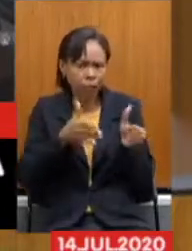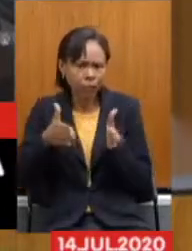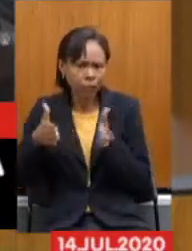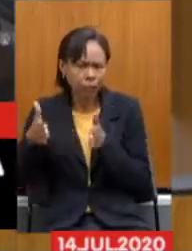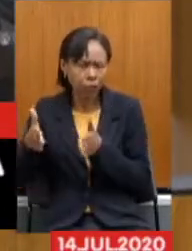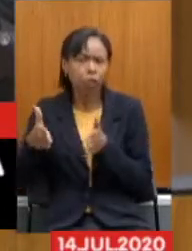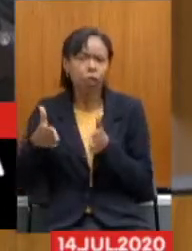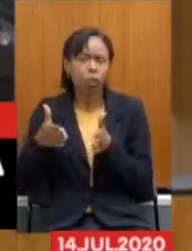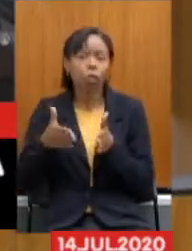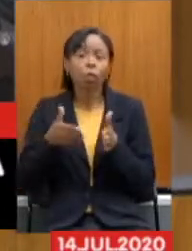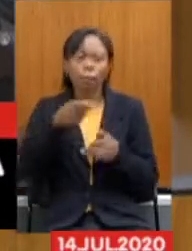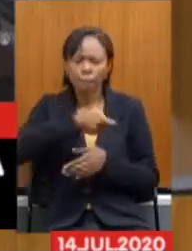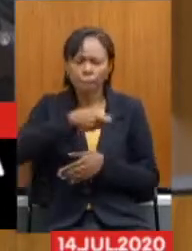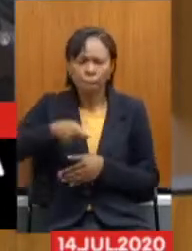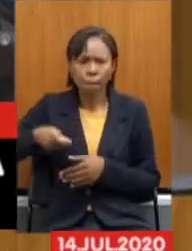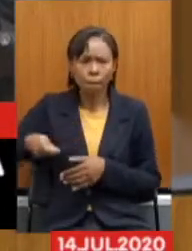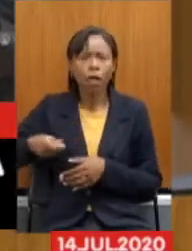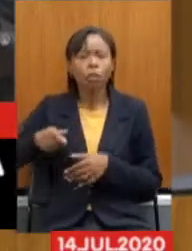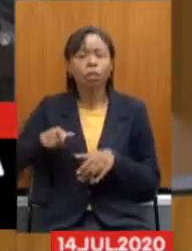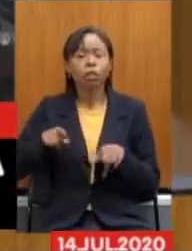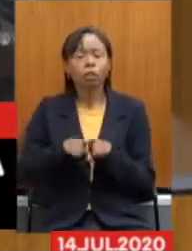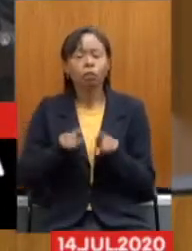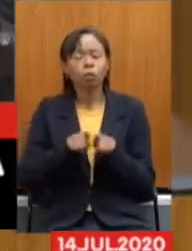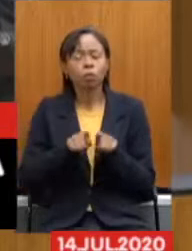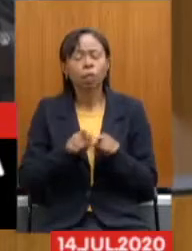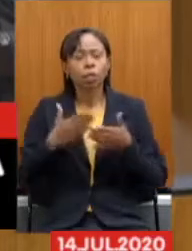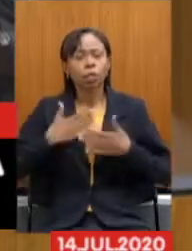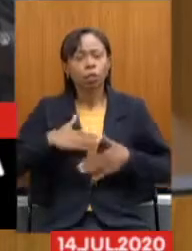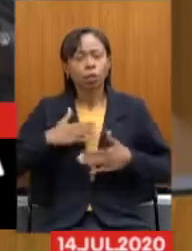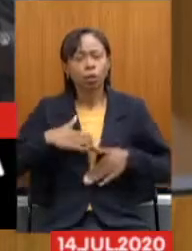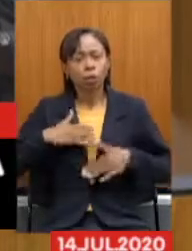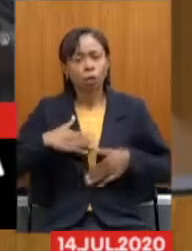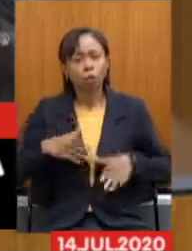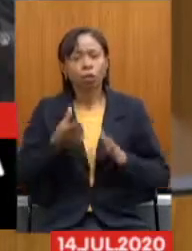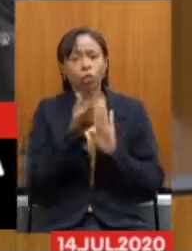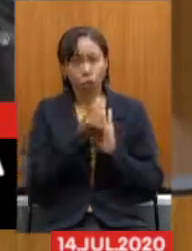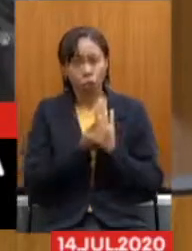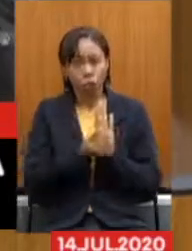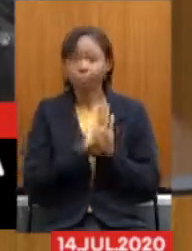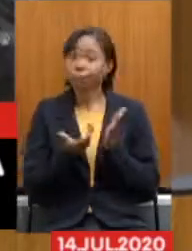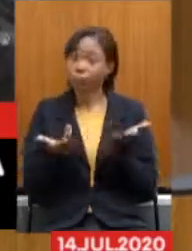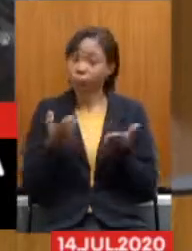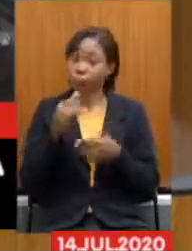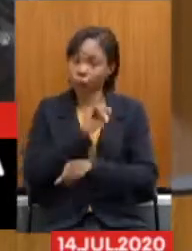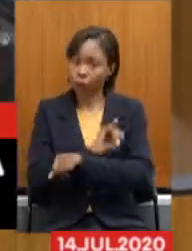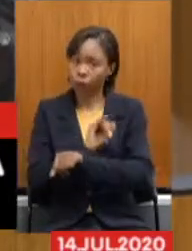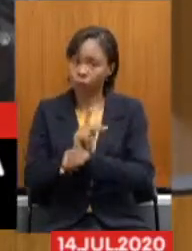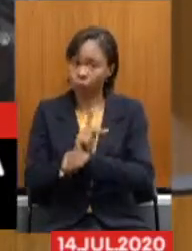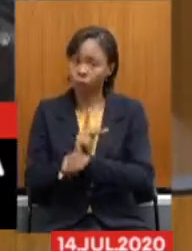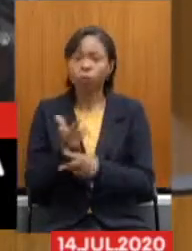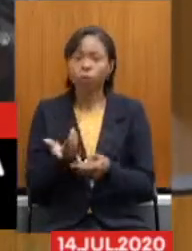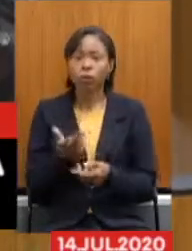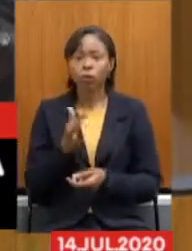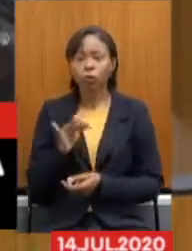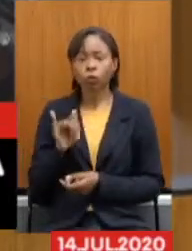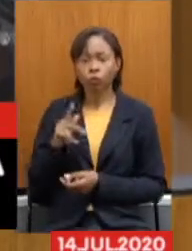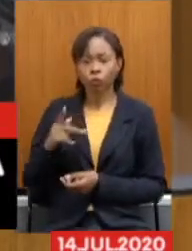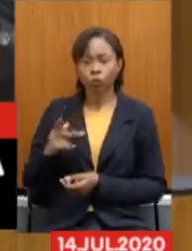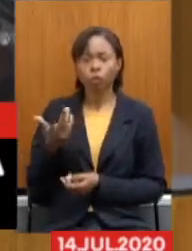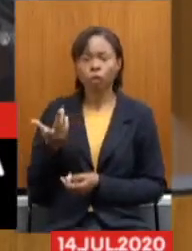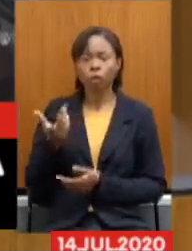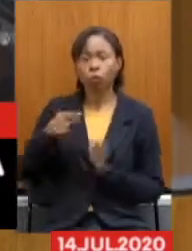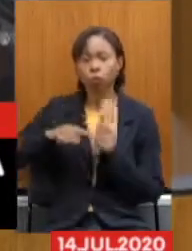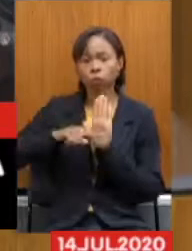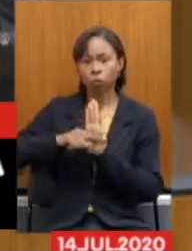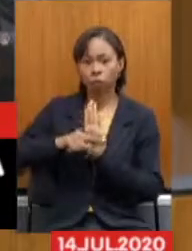Nos pagamentos E folga financeira No caixa No Instituto Contudo Em relação Ao FUNFIP Constatamos Um déficit